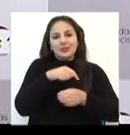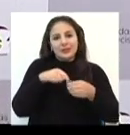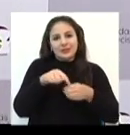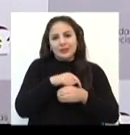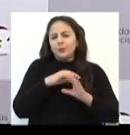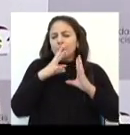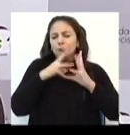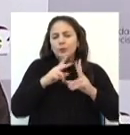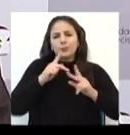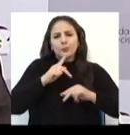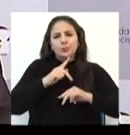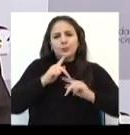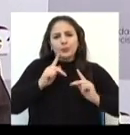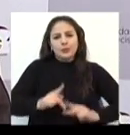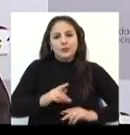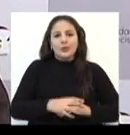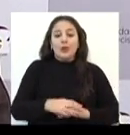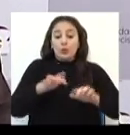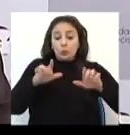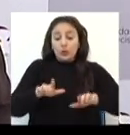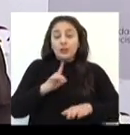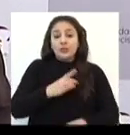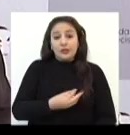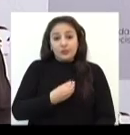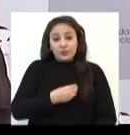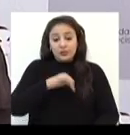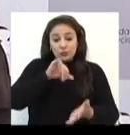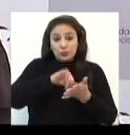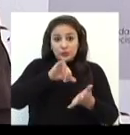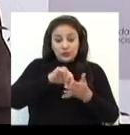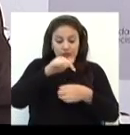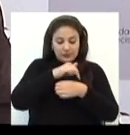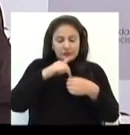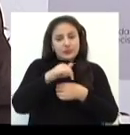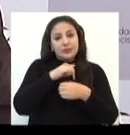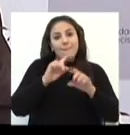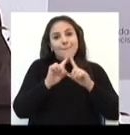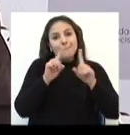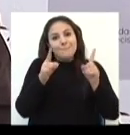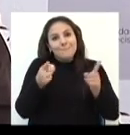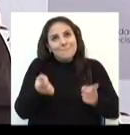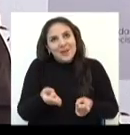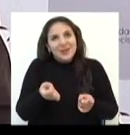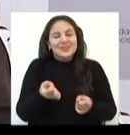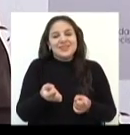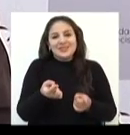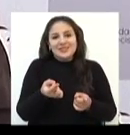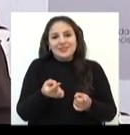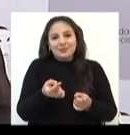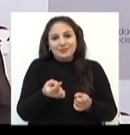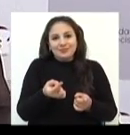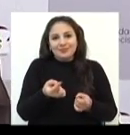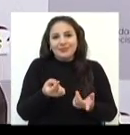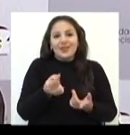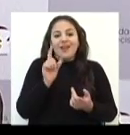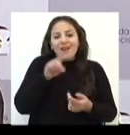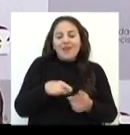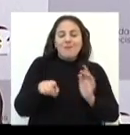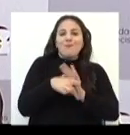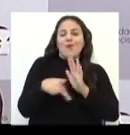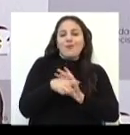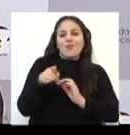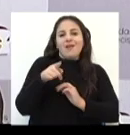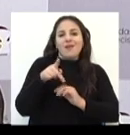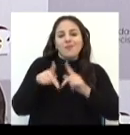para todas as pessoas. Ele é um espaço que está localizado no centro da cidade, mas que é para que toda a